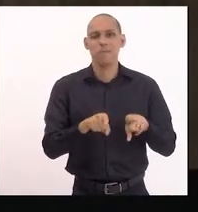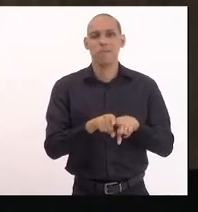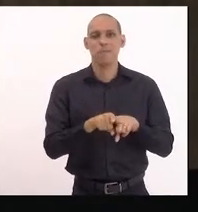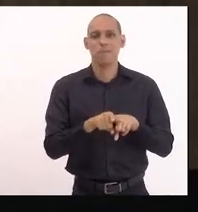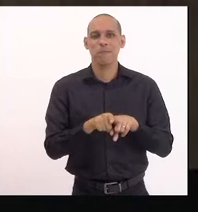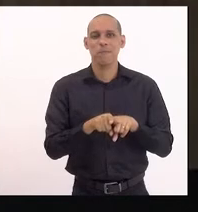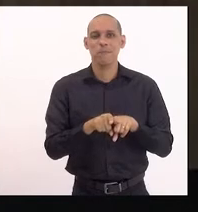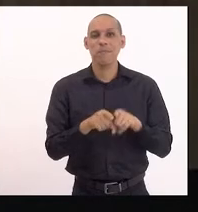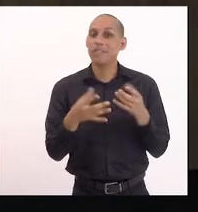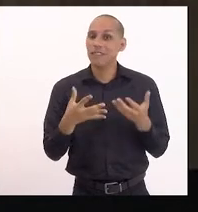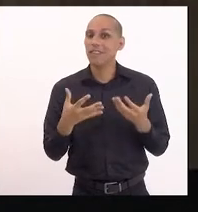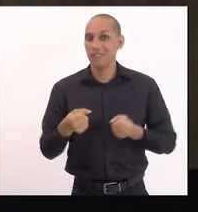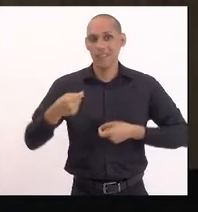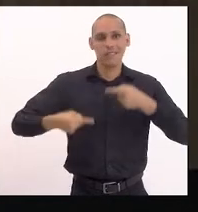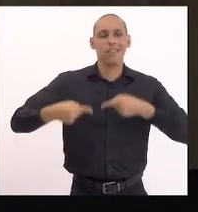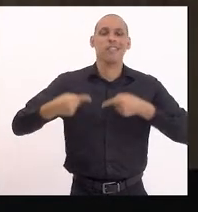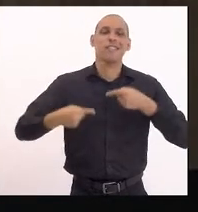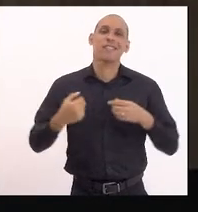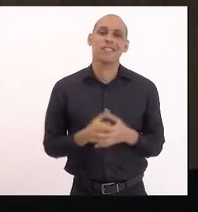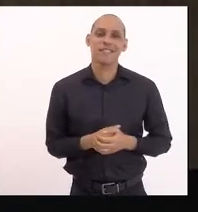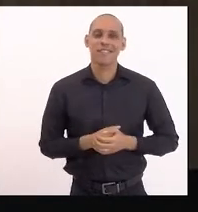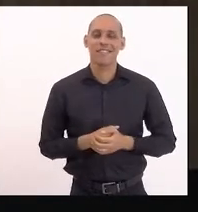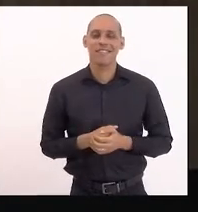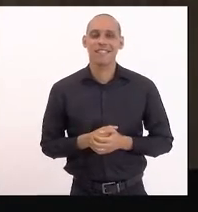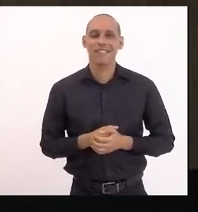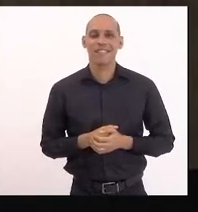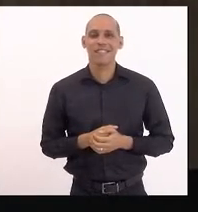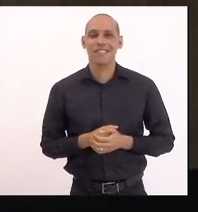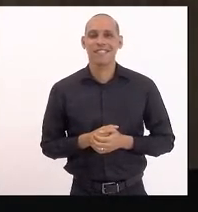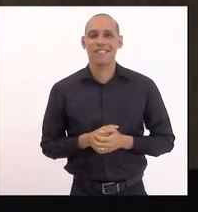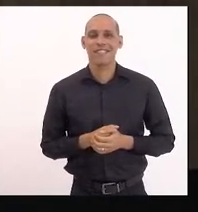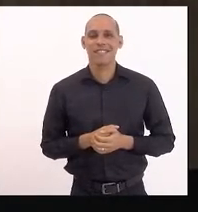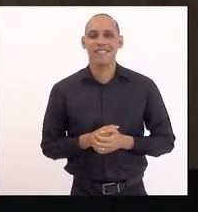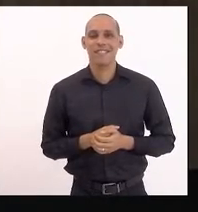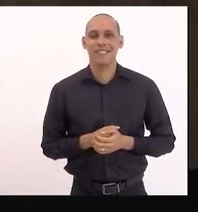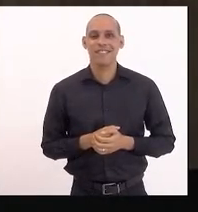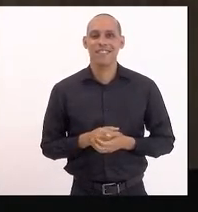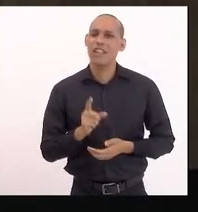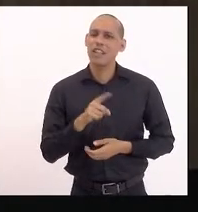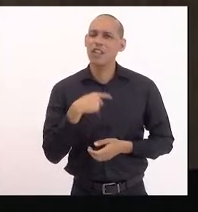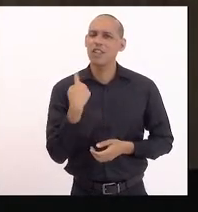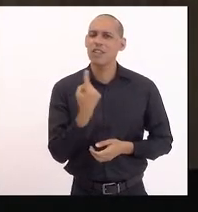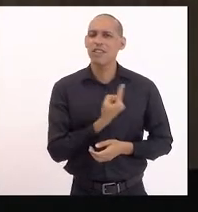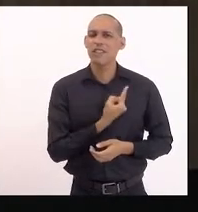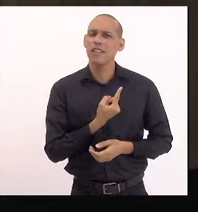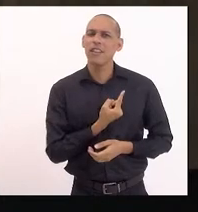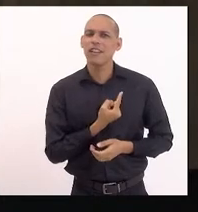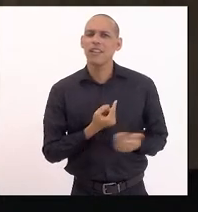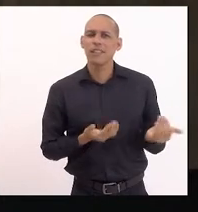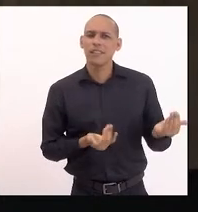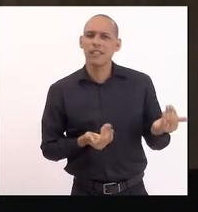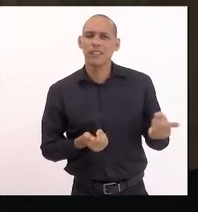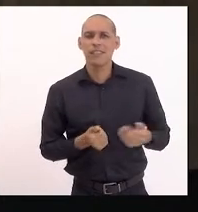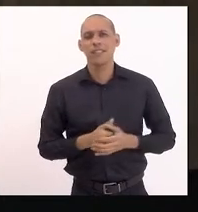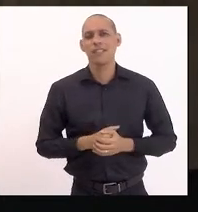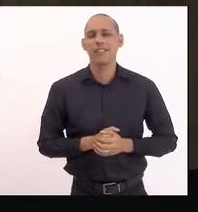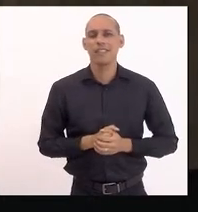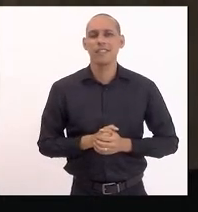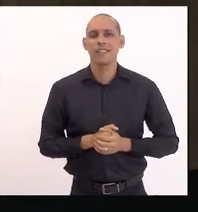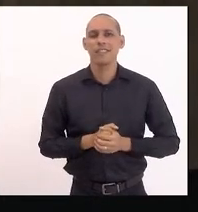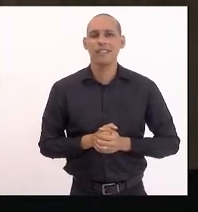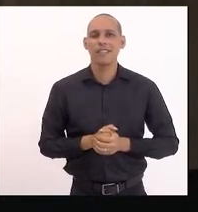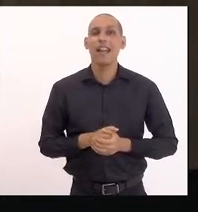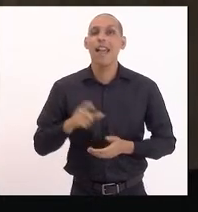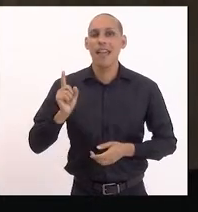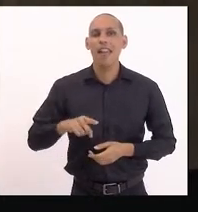favoráveis ao debate, e que são favoráveis que as nossas adolescentes e adolescentes, meninos e meninas, recebam